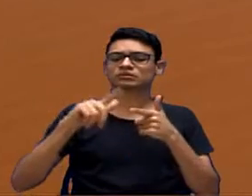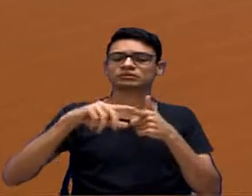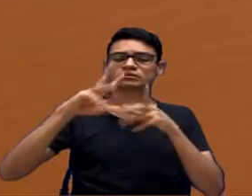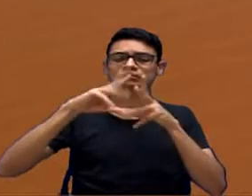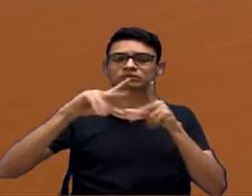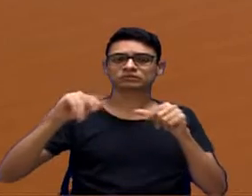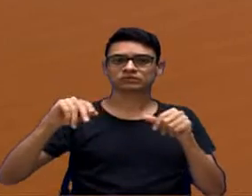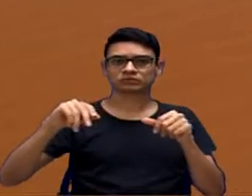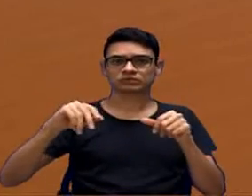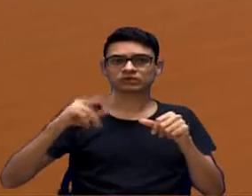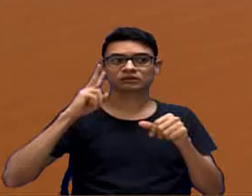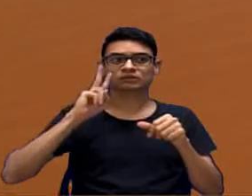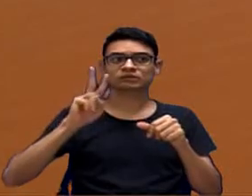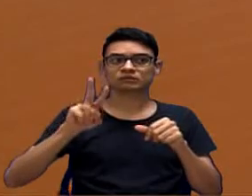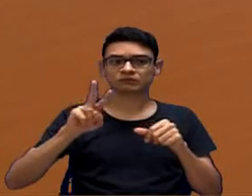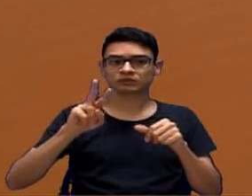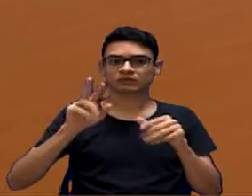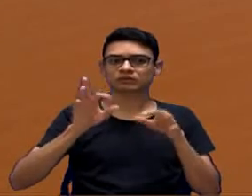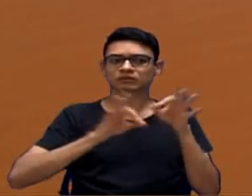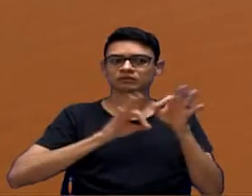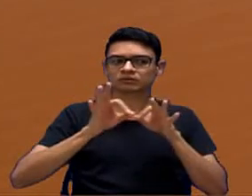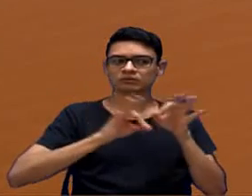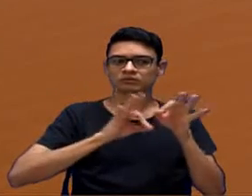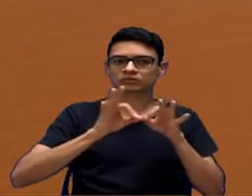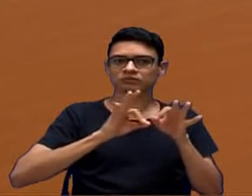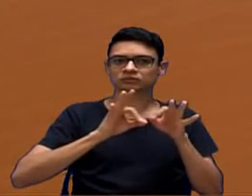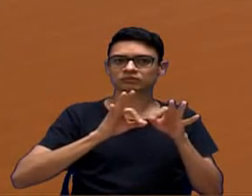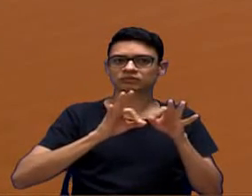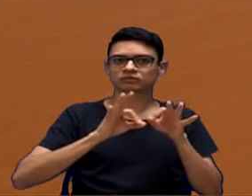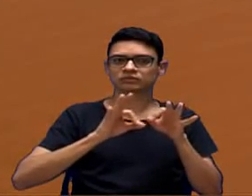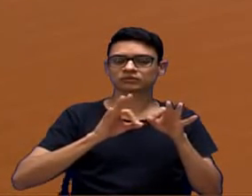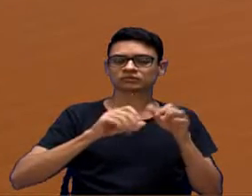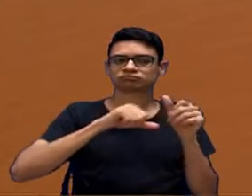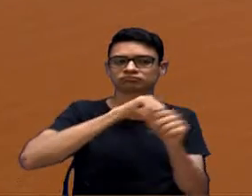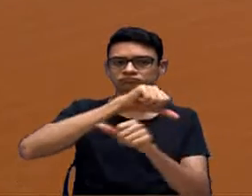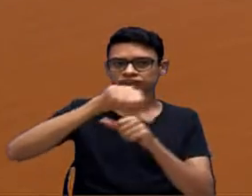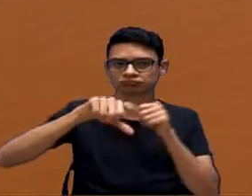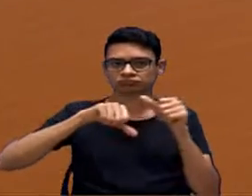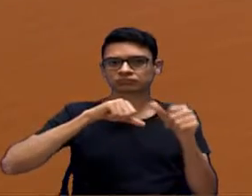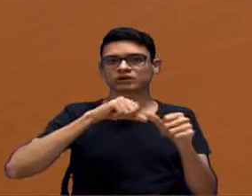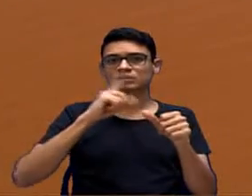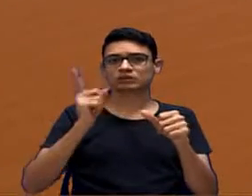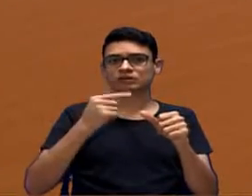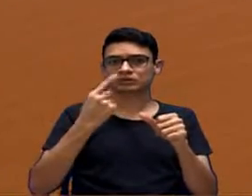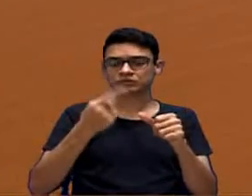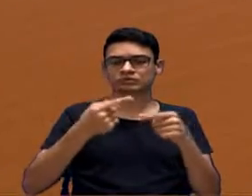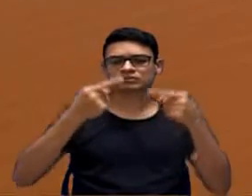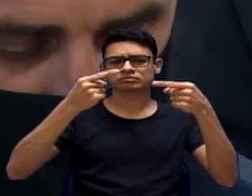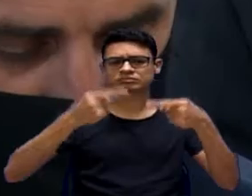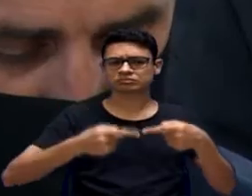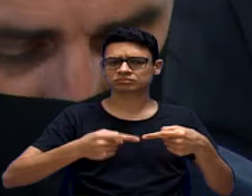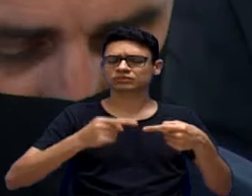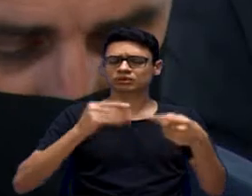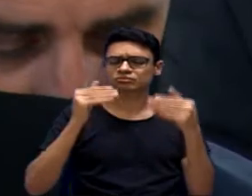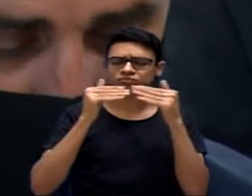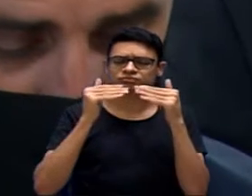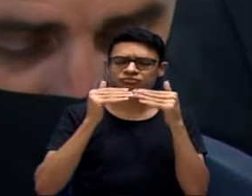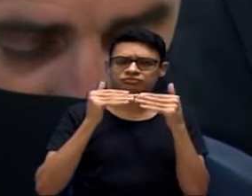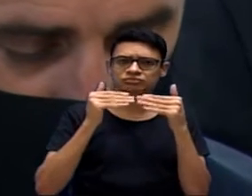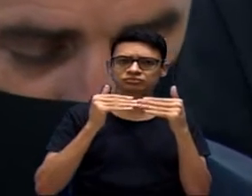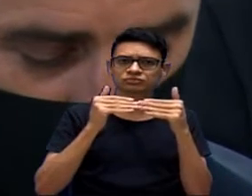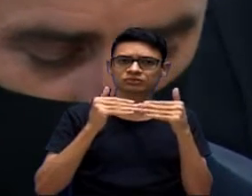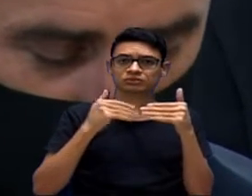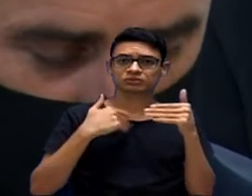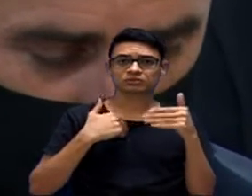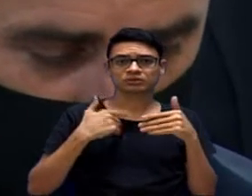encaminhamento e o andamento para esse ajuste de conduta, que eu acho que, como você falou, gente sempre foi aqui a favor do diálogo, eu também sugiro